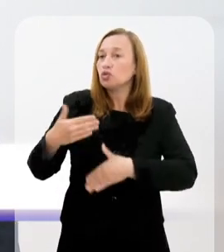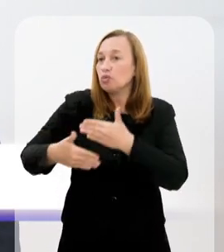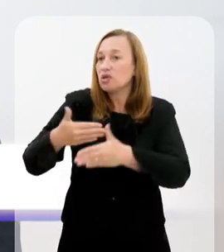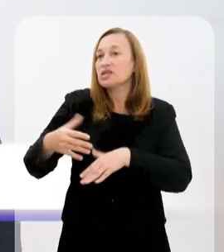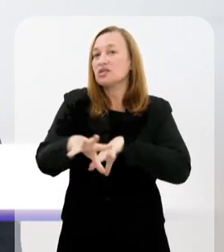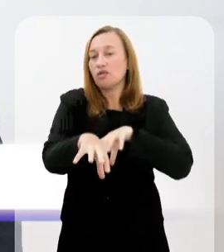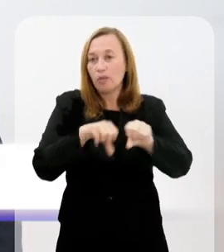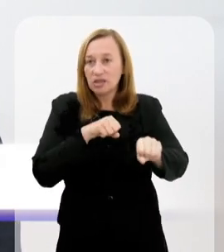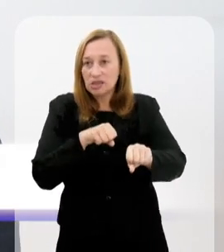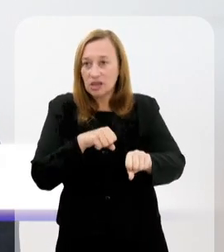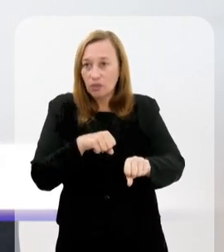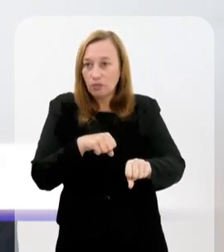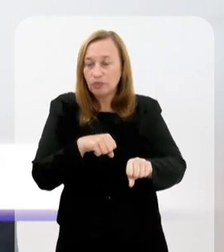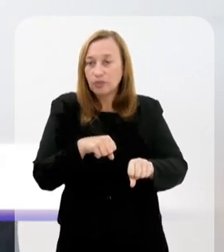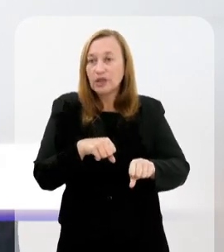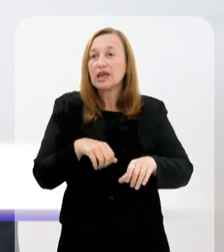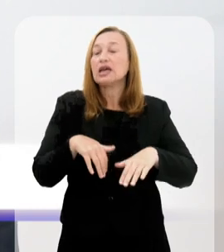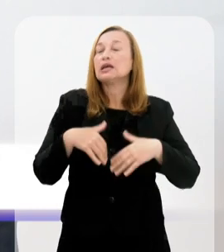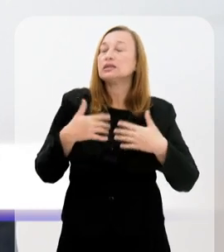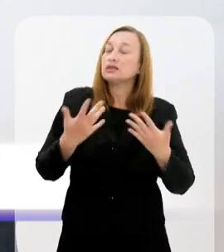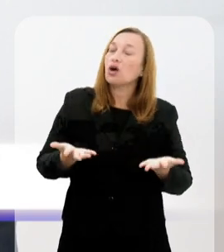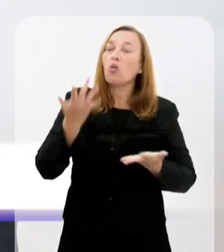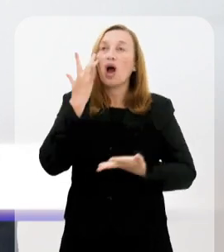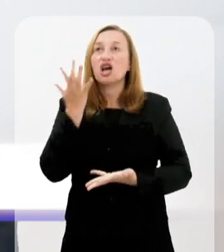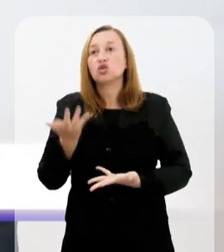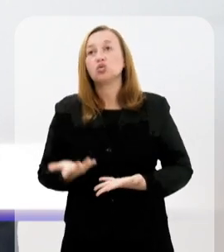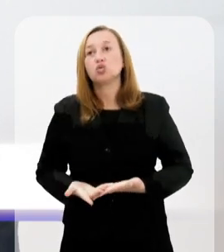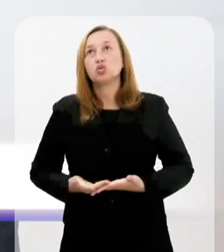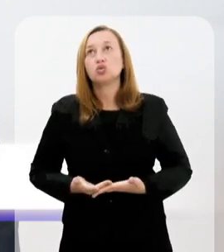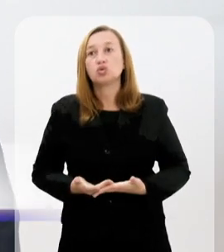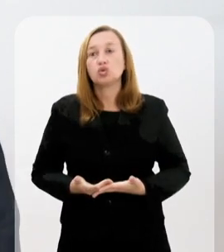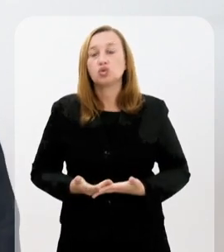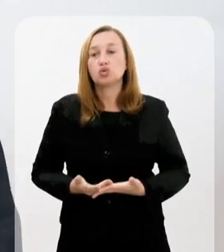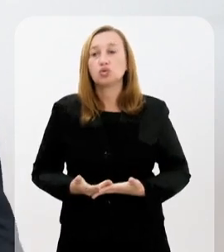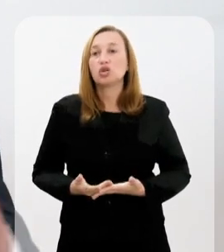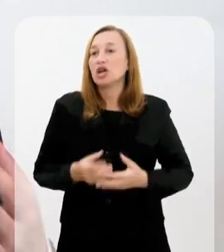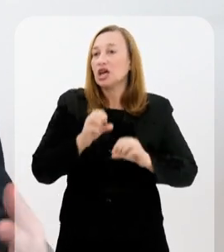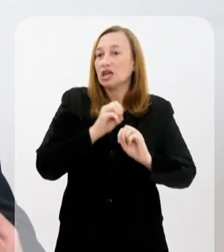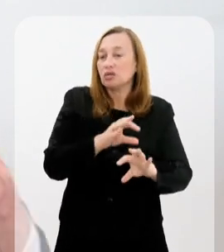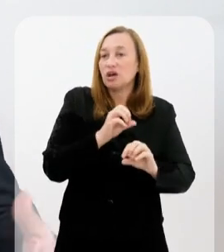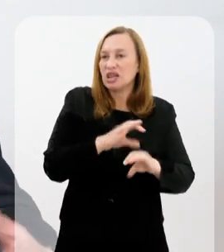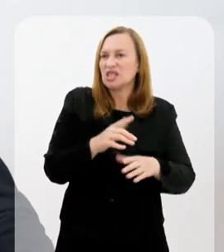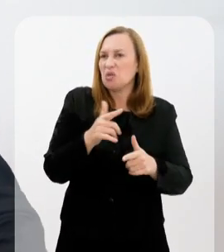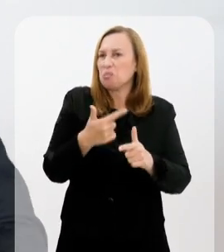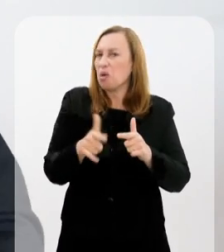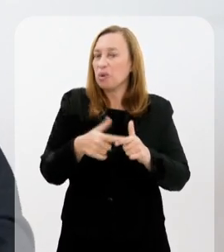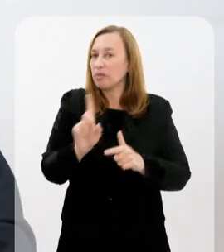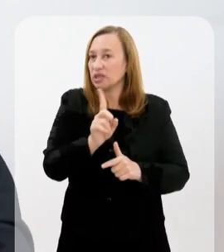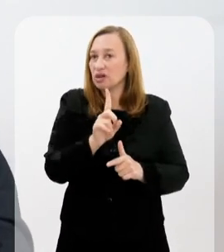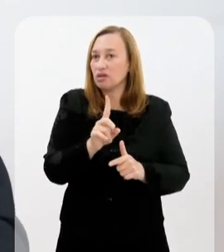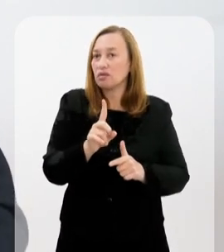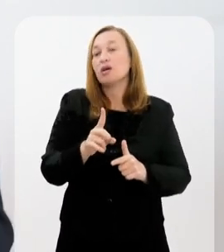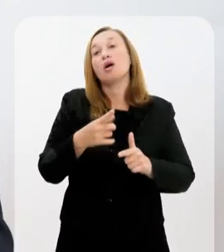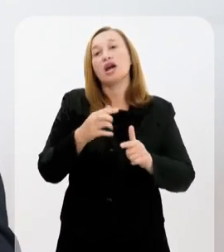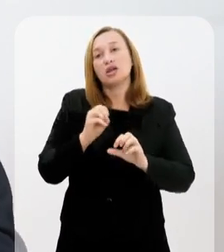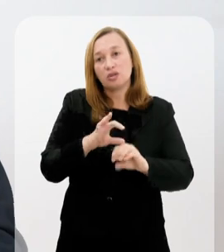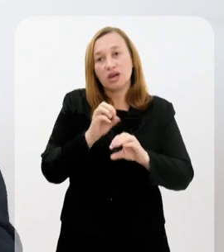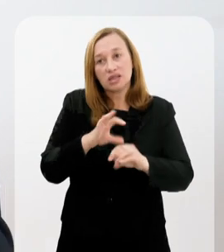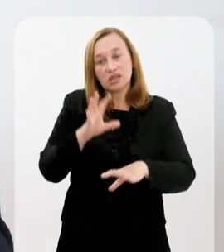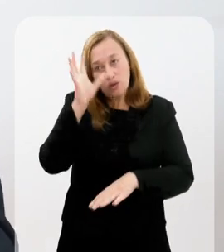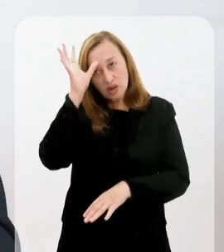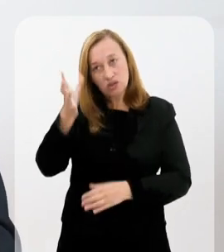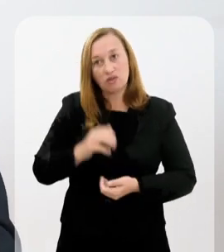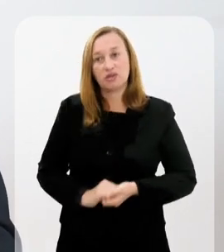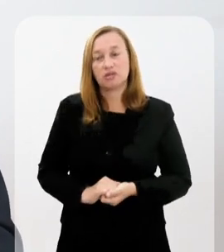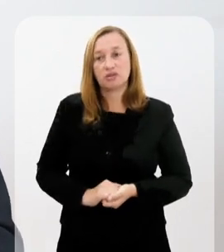do processo formativo. Então, eu acho que a gente precisa dar soluções. A educação não veio para dar problema, a educação tem que vir